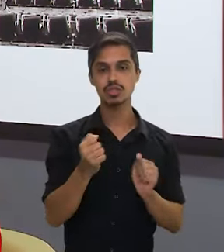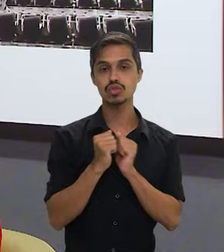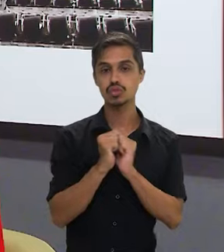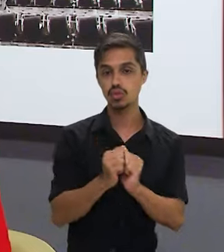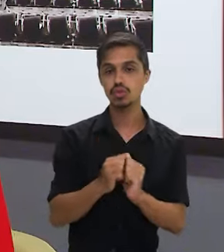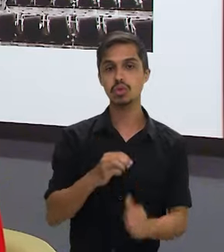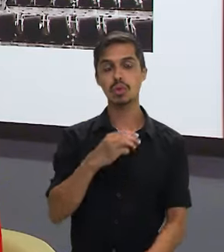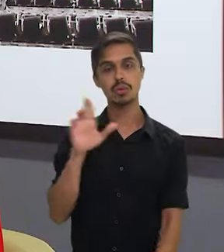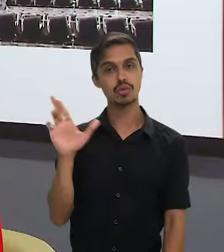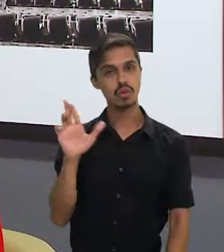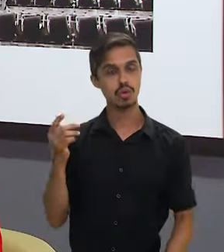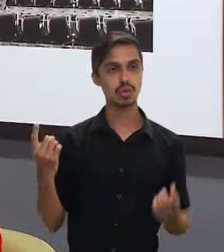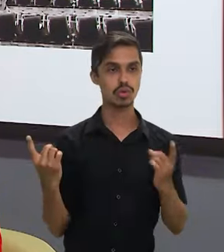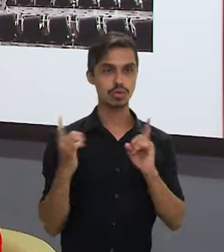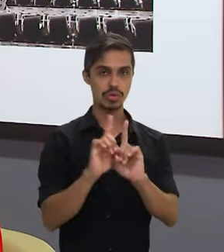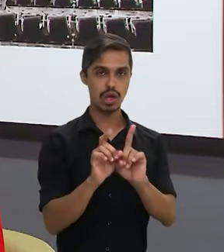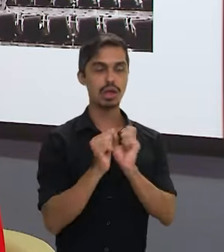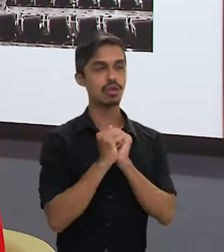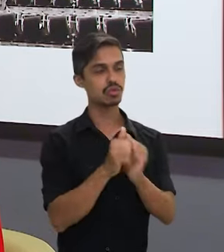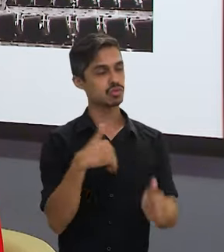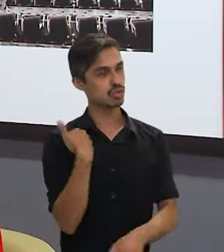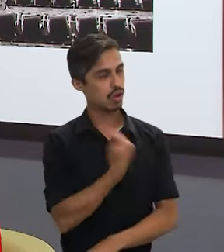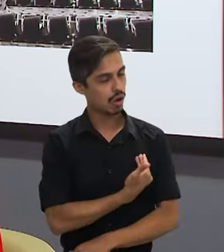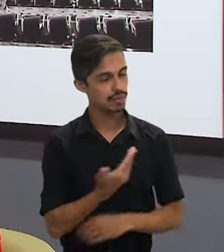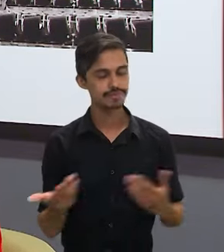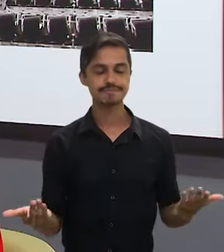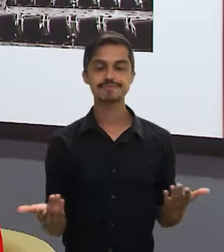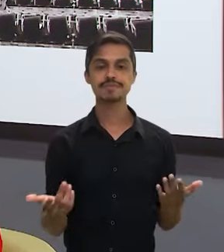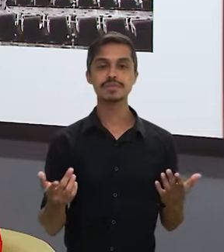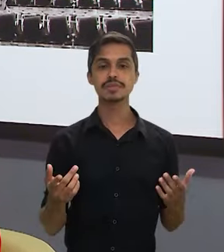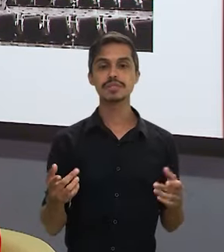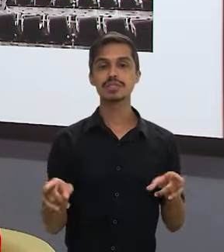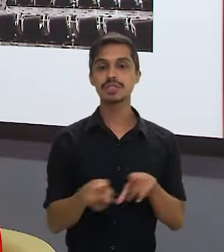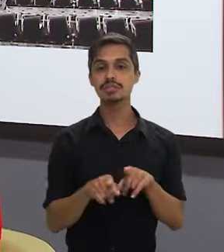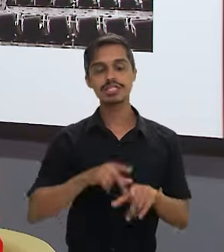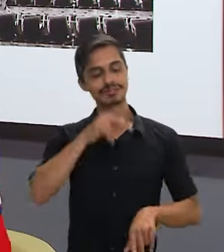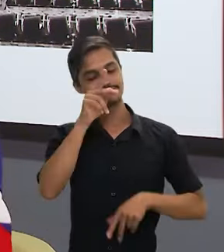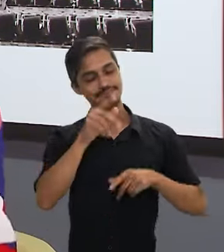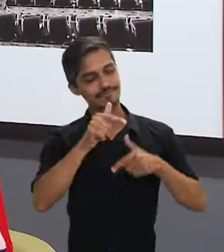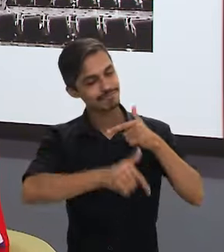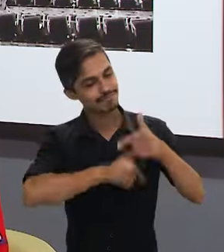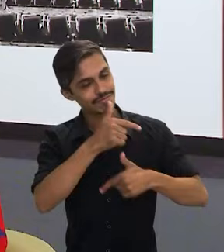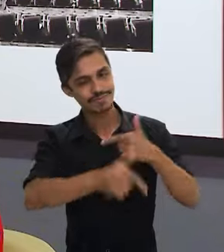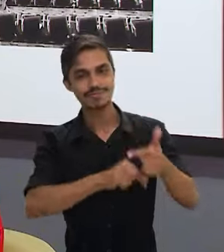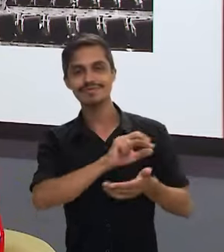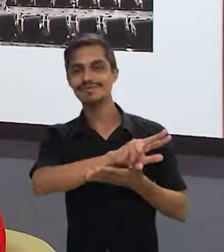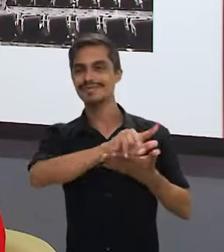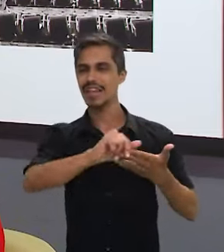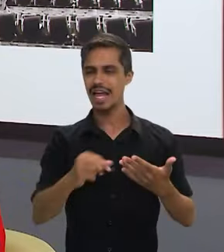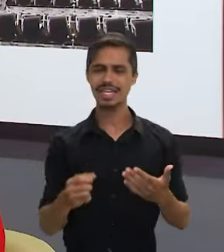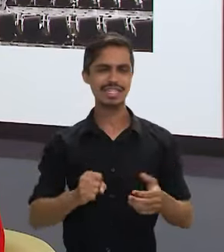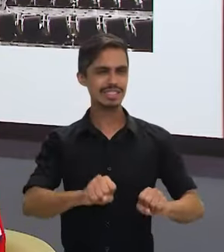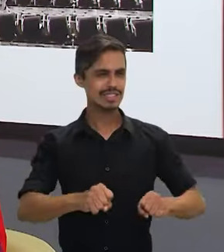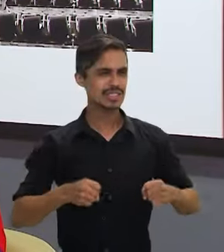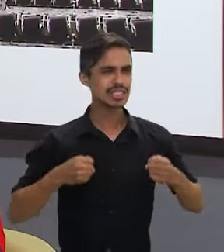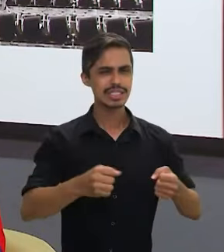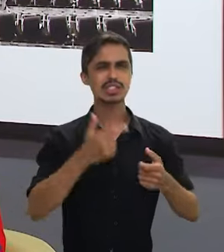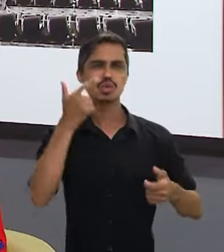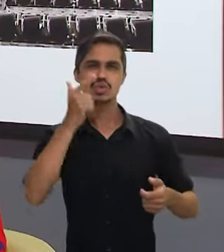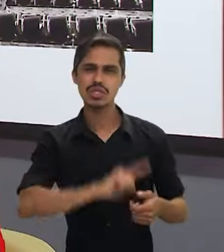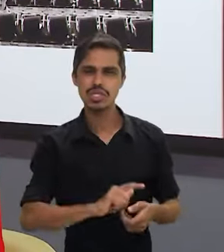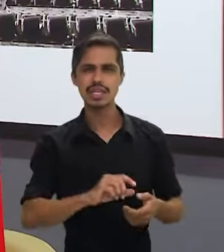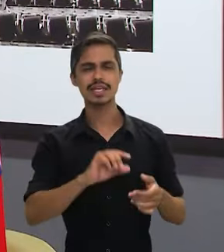presença do presidente Lula, perdão, e a gente também tem trabalhado muito a muitas mãos para que dê certo, seja